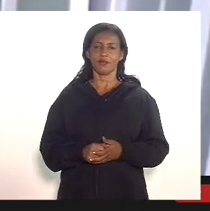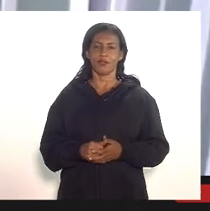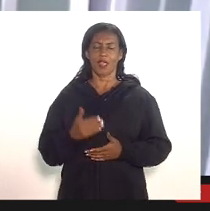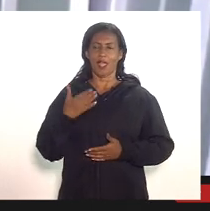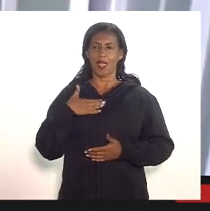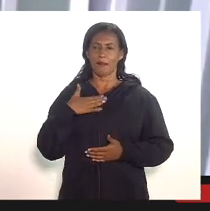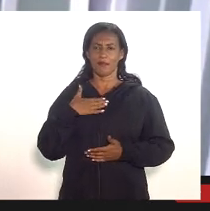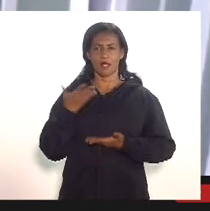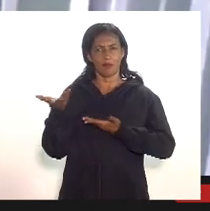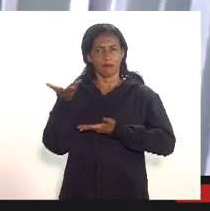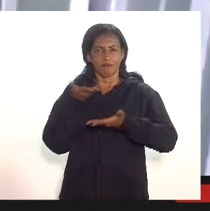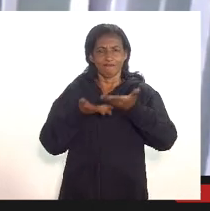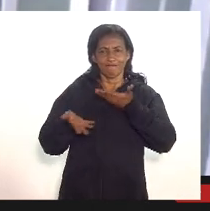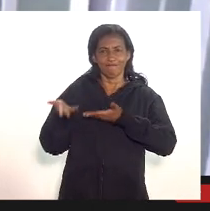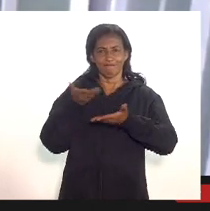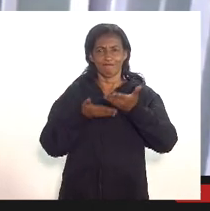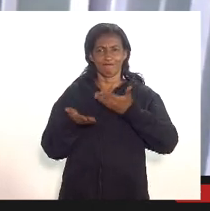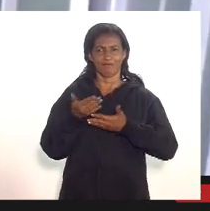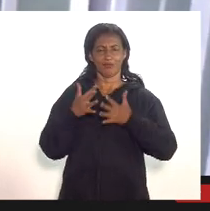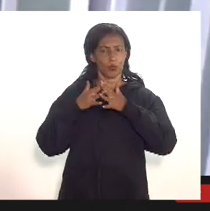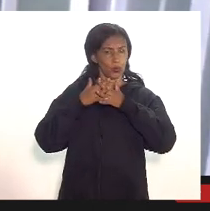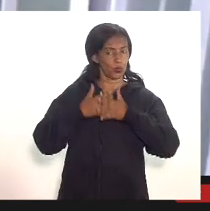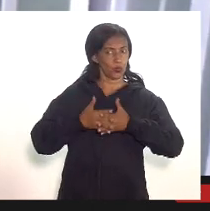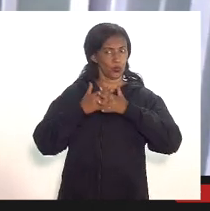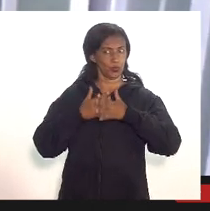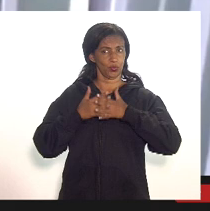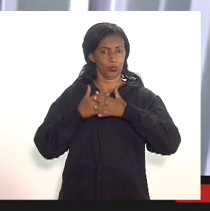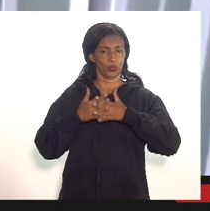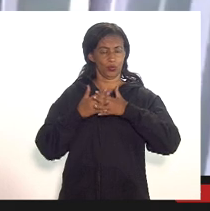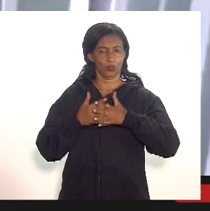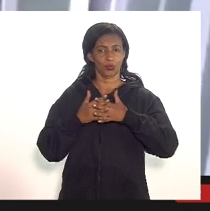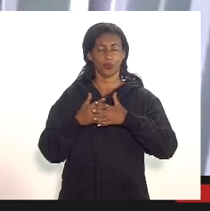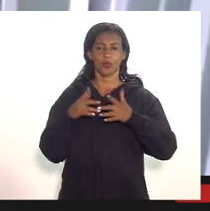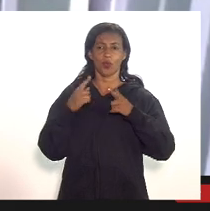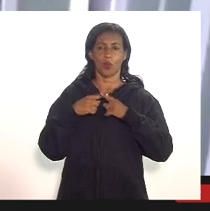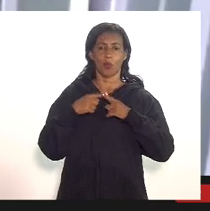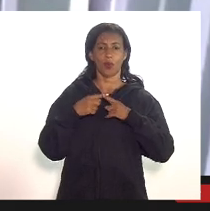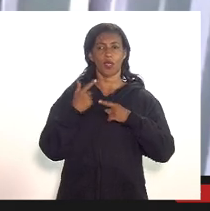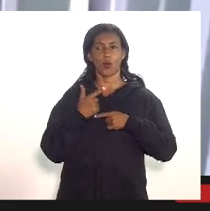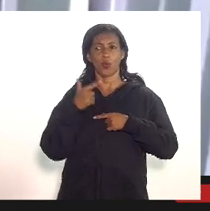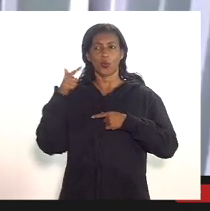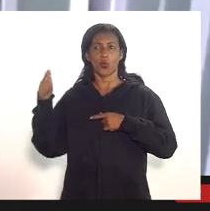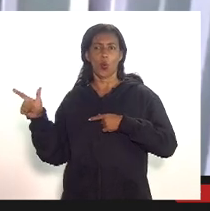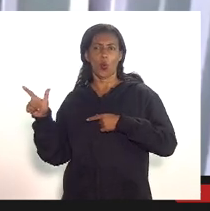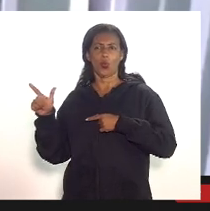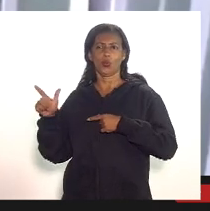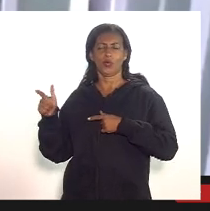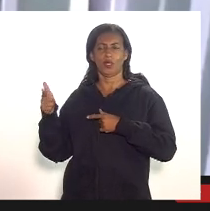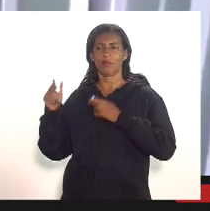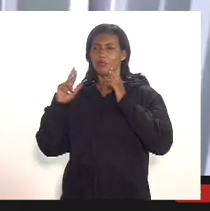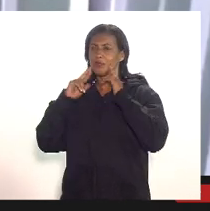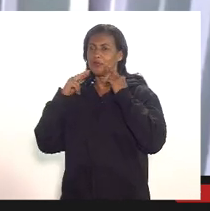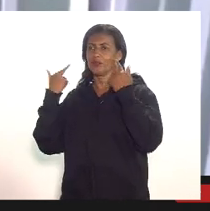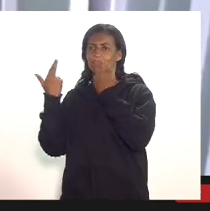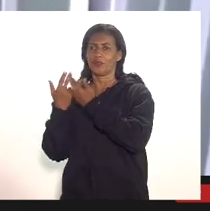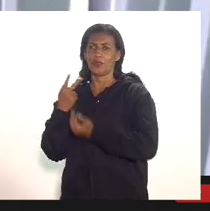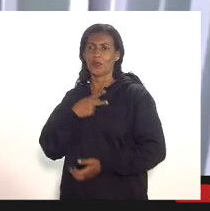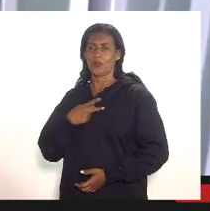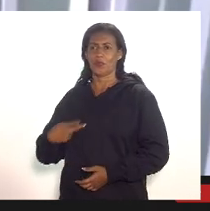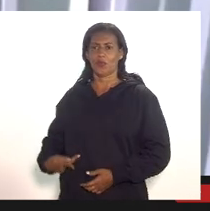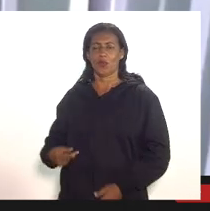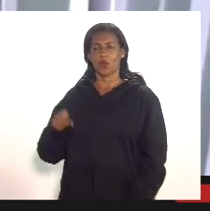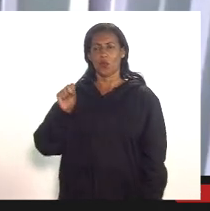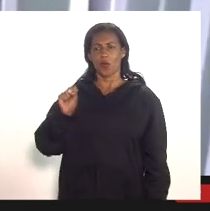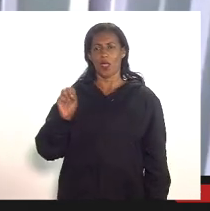a minha participação ficou perturbada pela minha participação como expositor convidado na audiência pública do Supremo